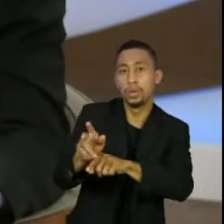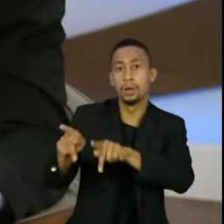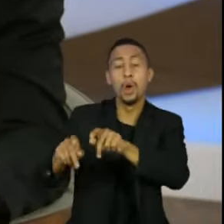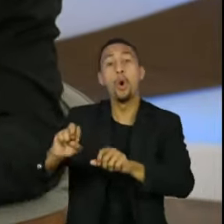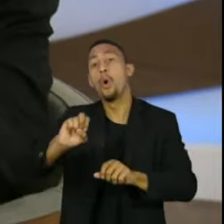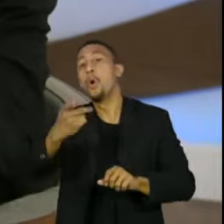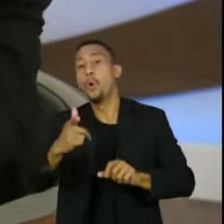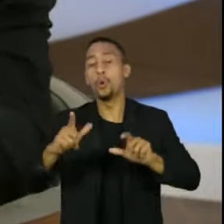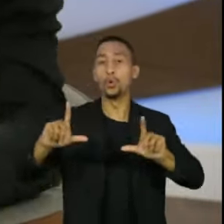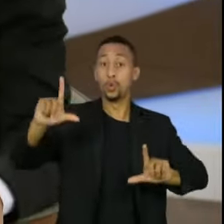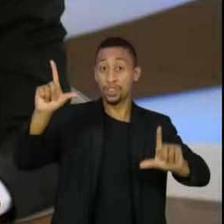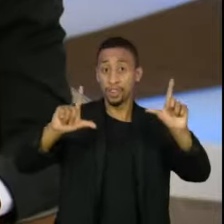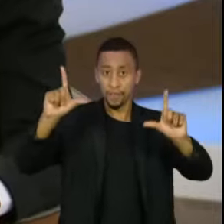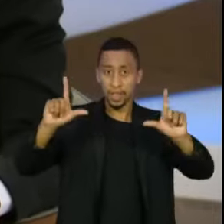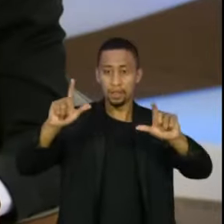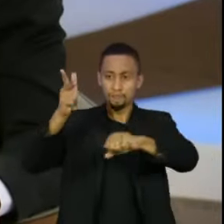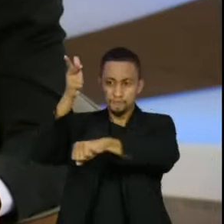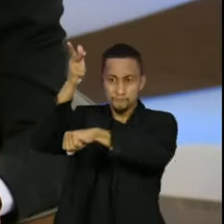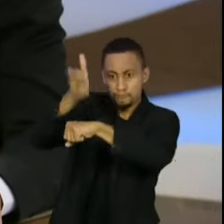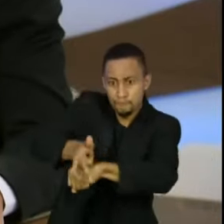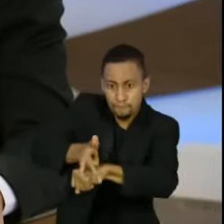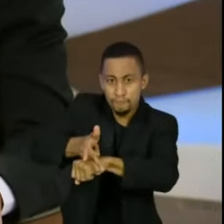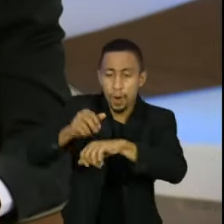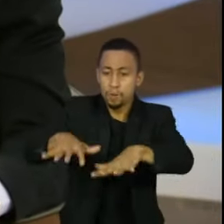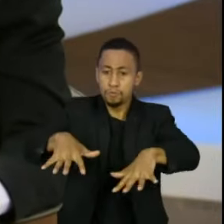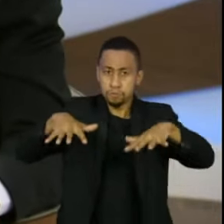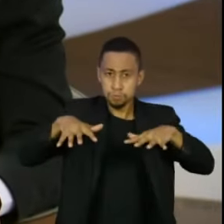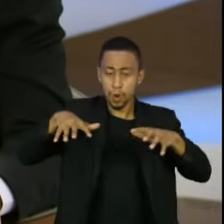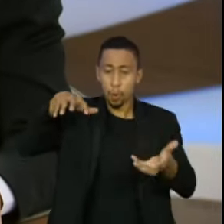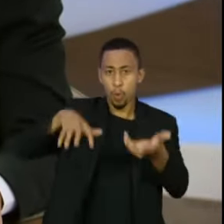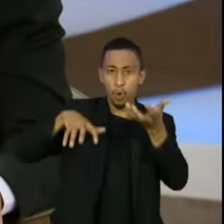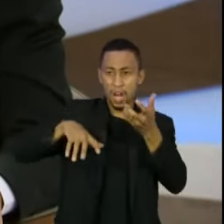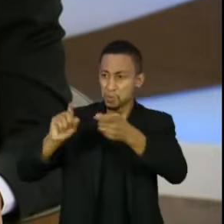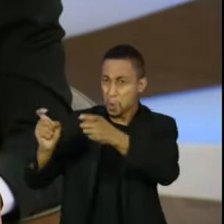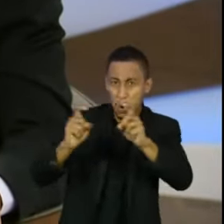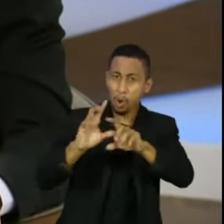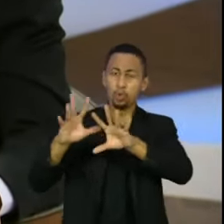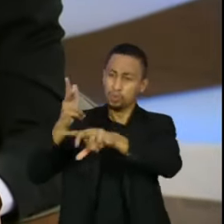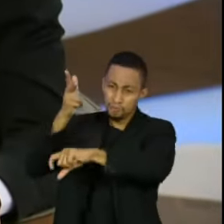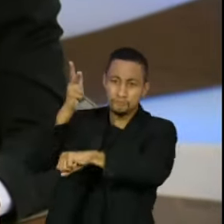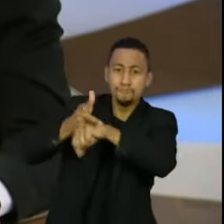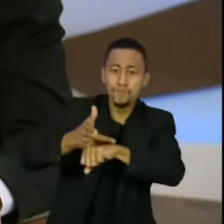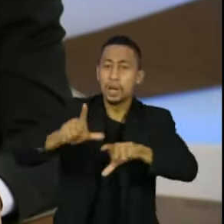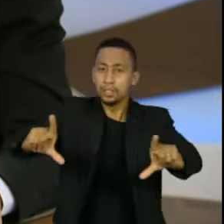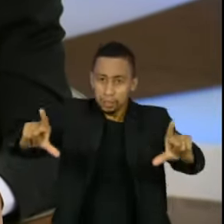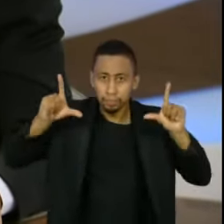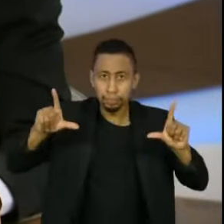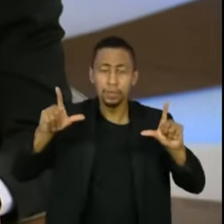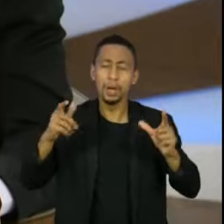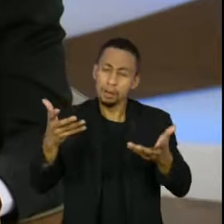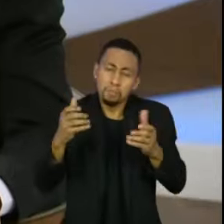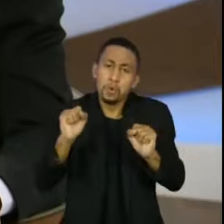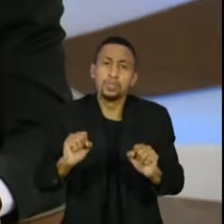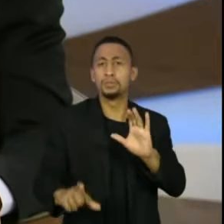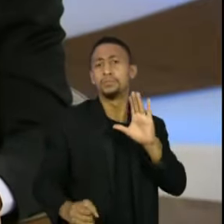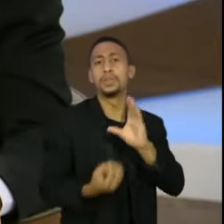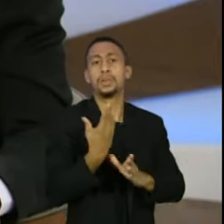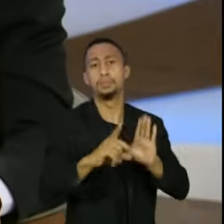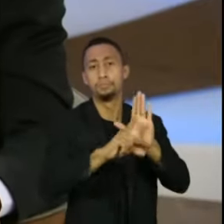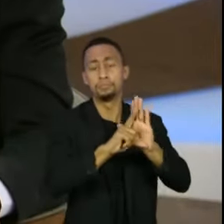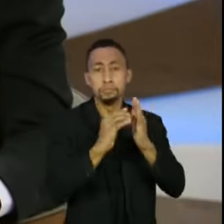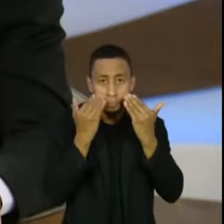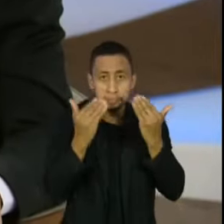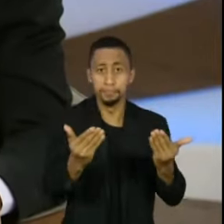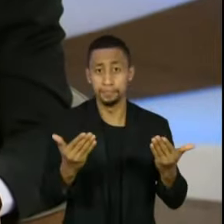inteiro de uma CPI, eu não vou estar contribuindo com o Brasil. Eu preciso estar com a minha consciência tranquila de que, mesmo reconhecendo erros por parte do governo